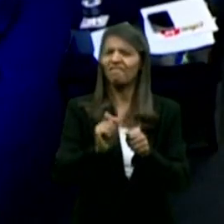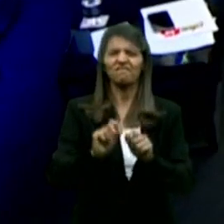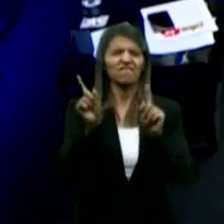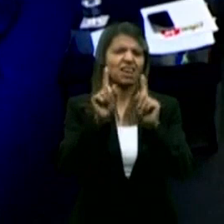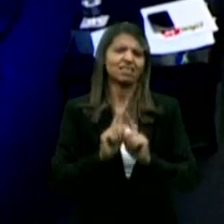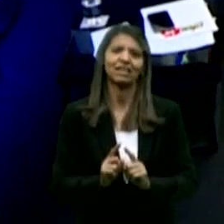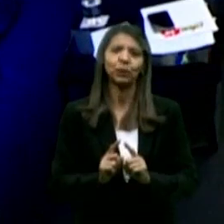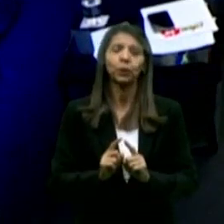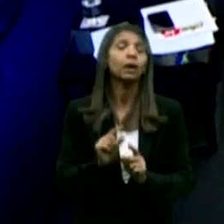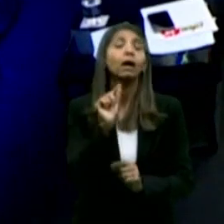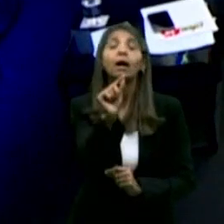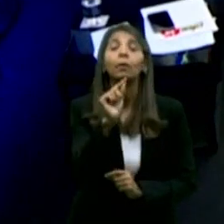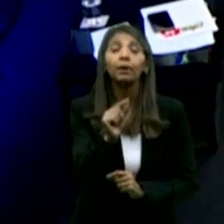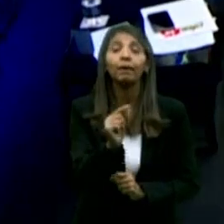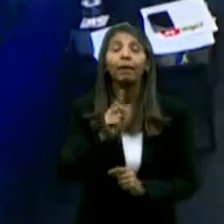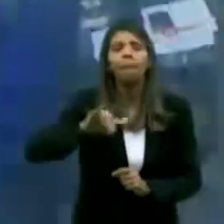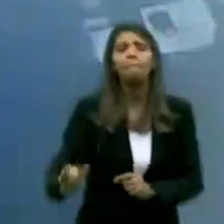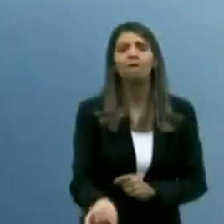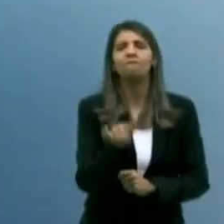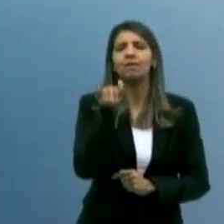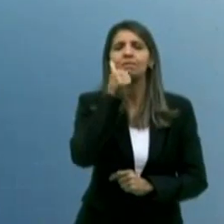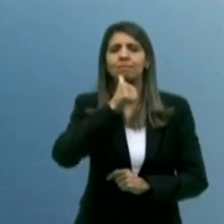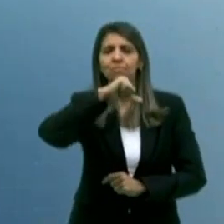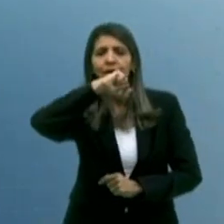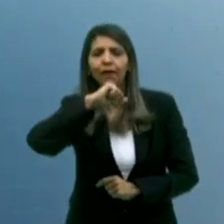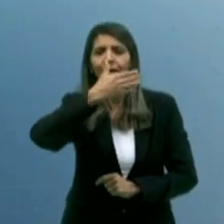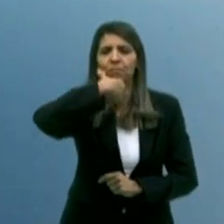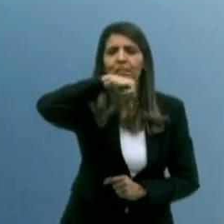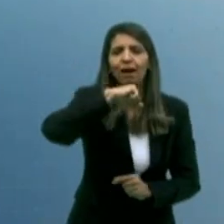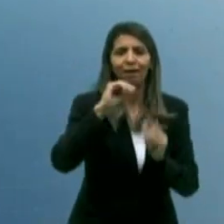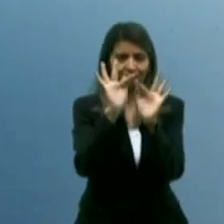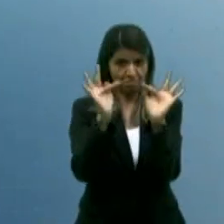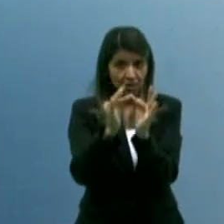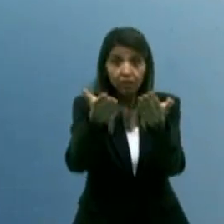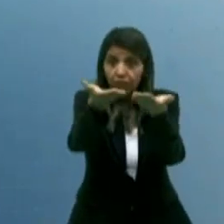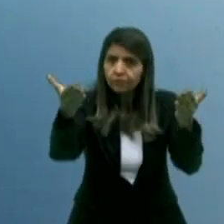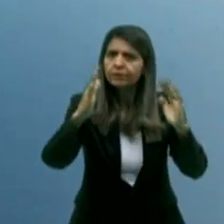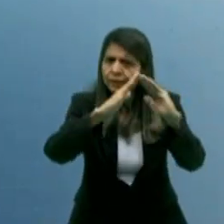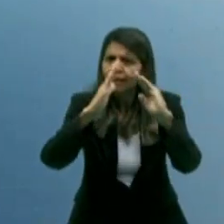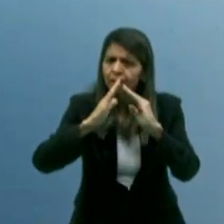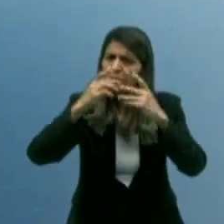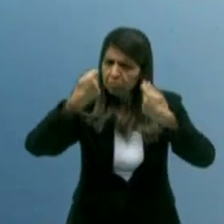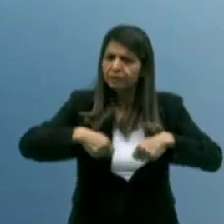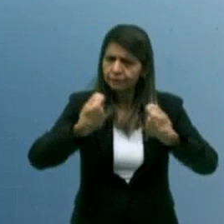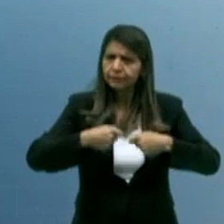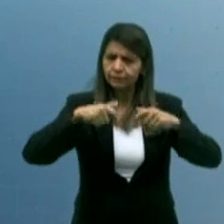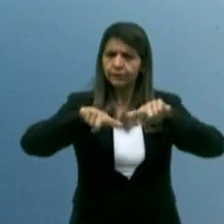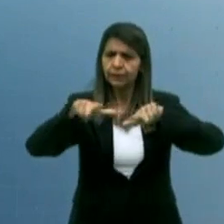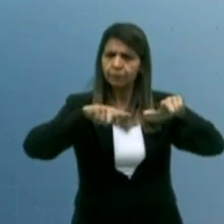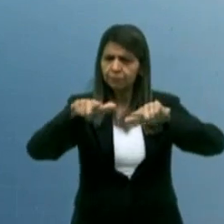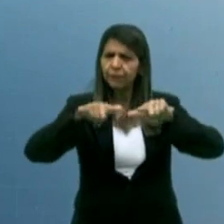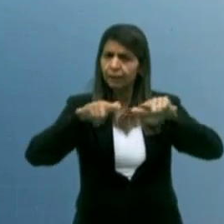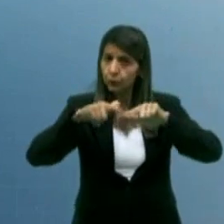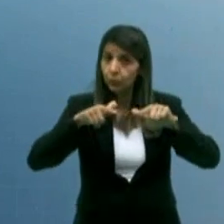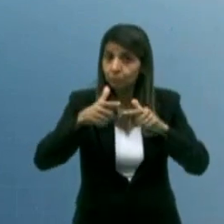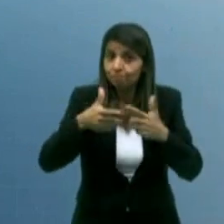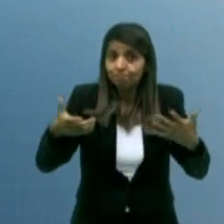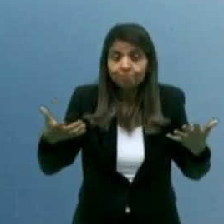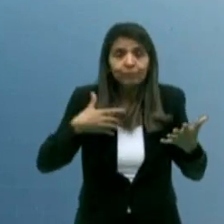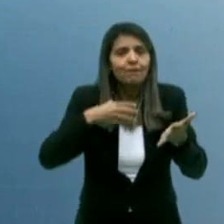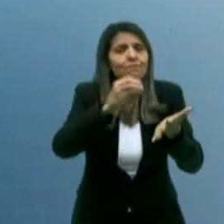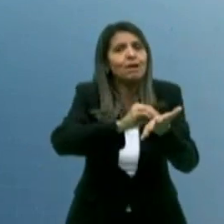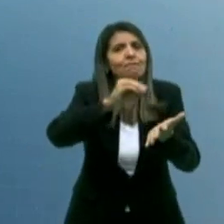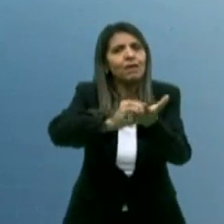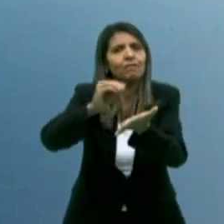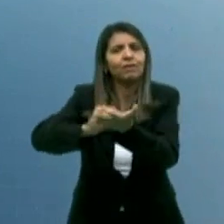necessidade de você, pai de família, mãe de família que está aí em casa, que precisa de emprego e que não abre oportunidade para